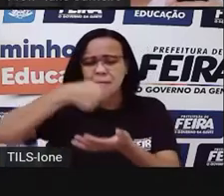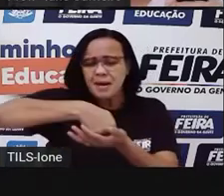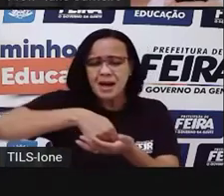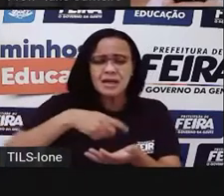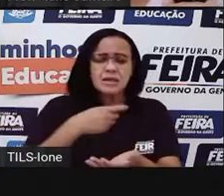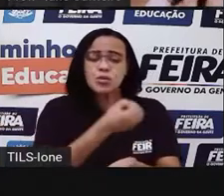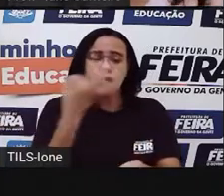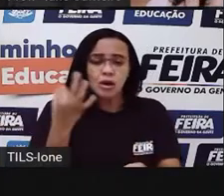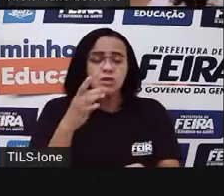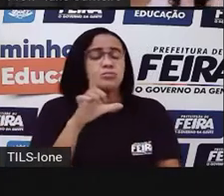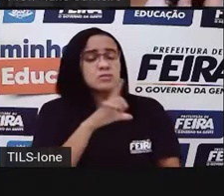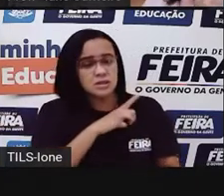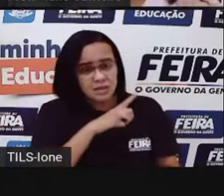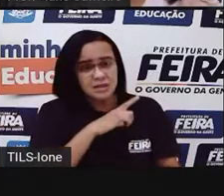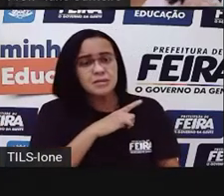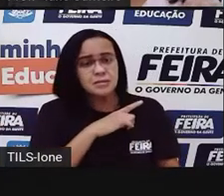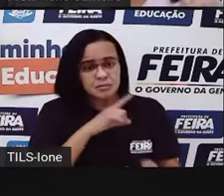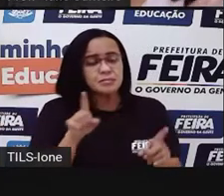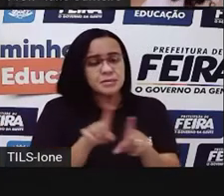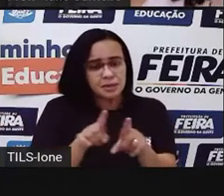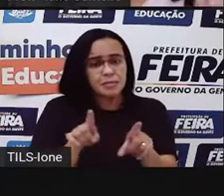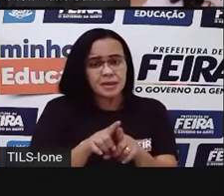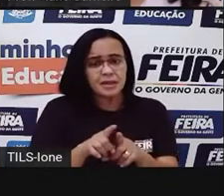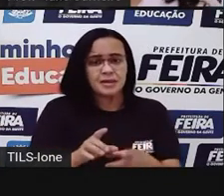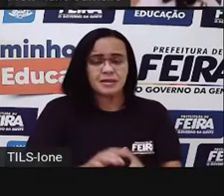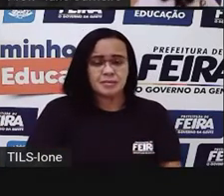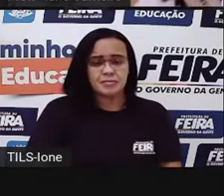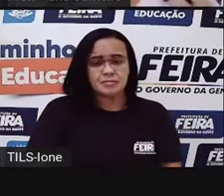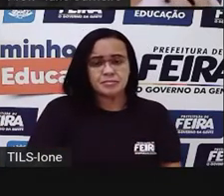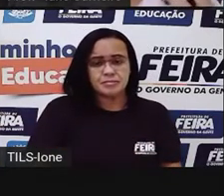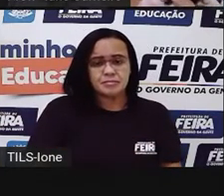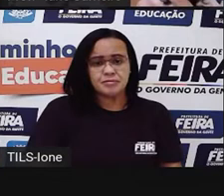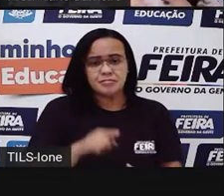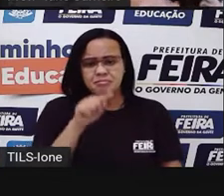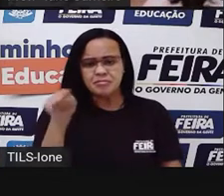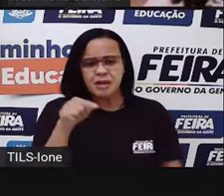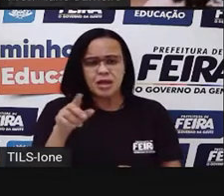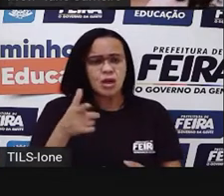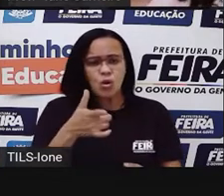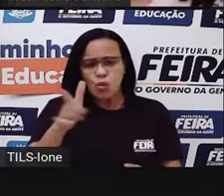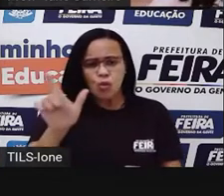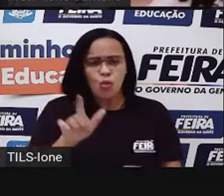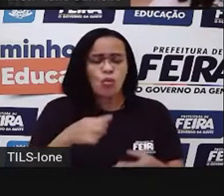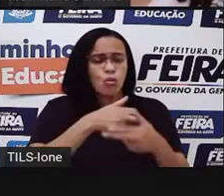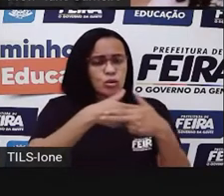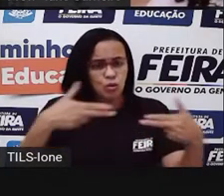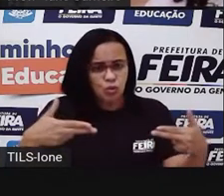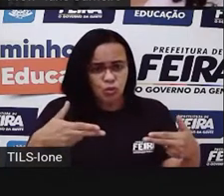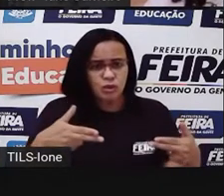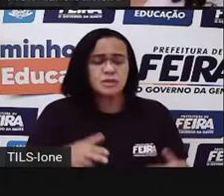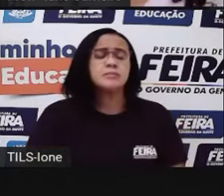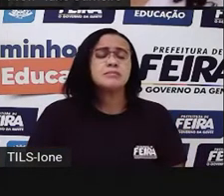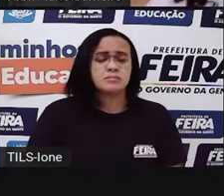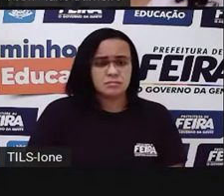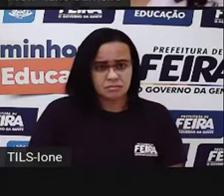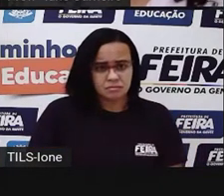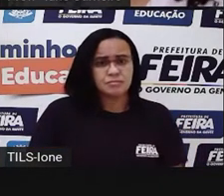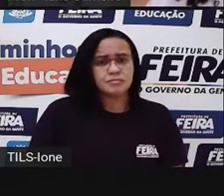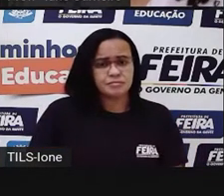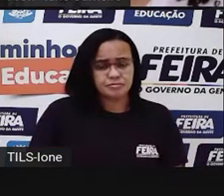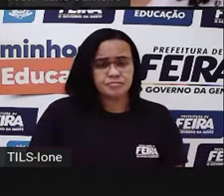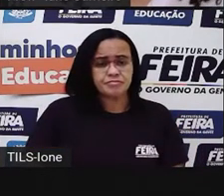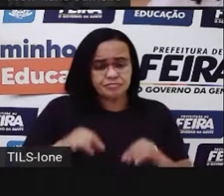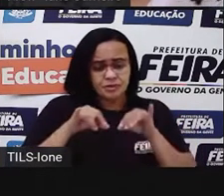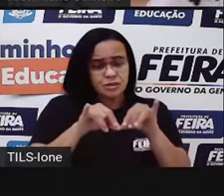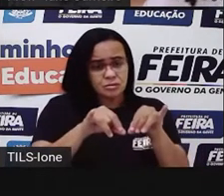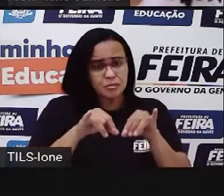coisa, essa página verde é toda de uma empresa, aqui do lado já é de outra empresa, né? Então, os supermercados